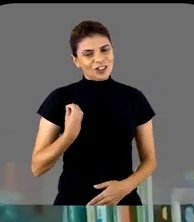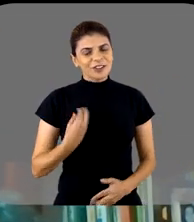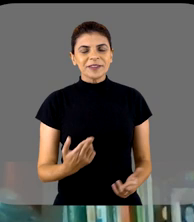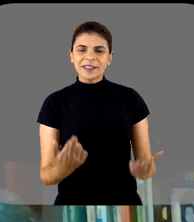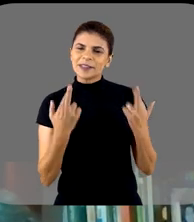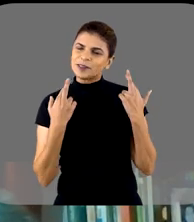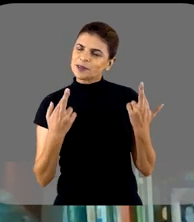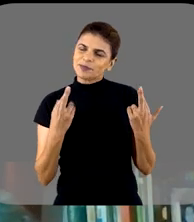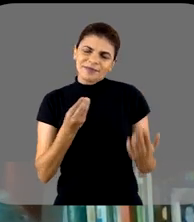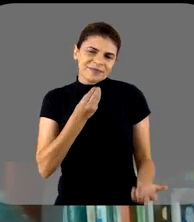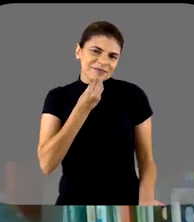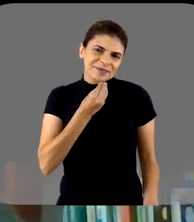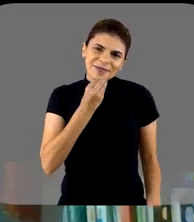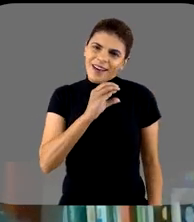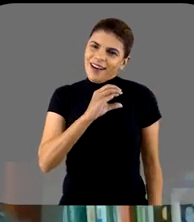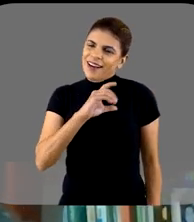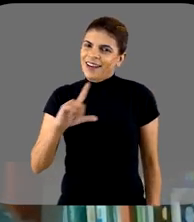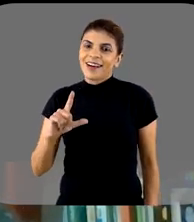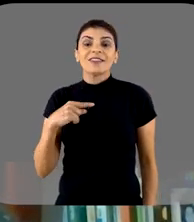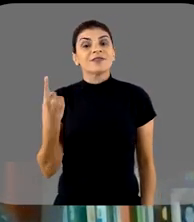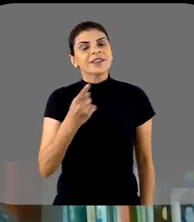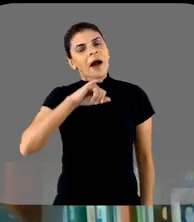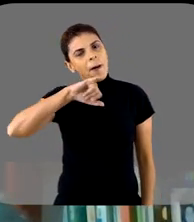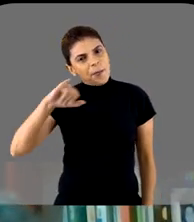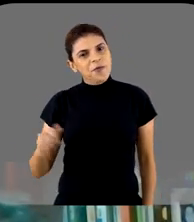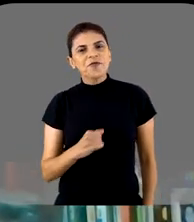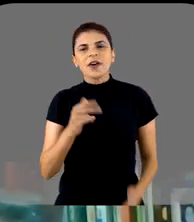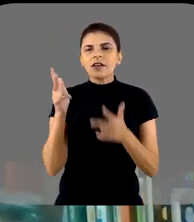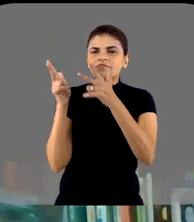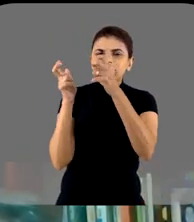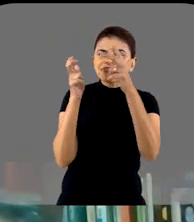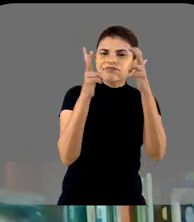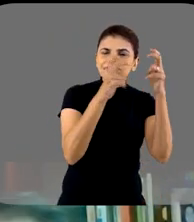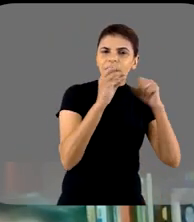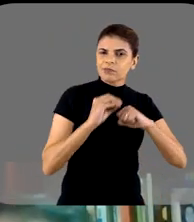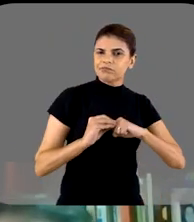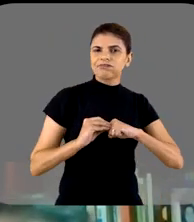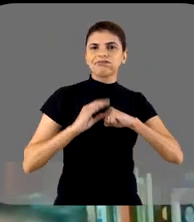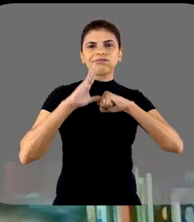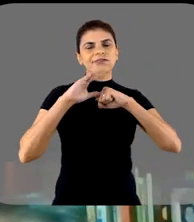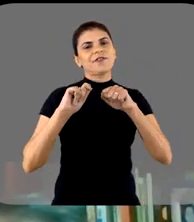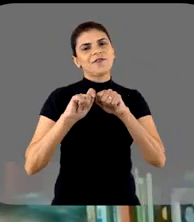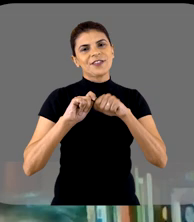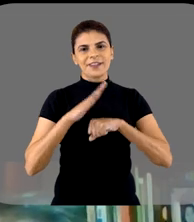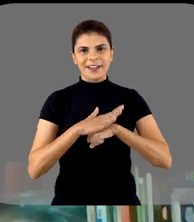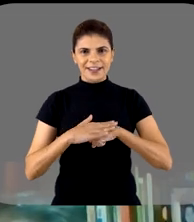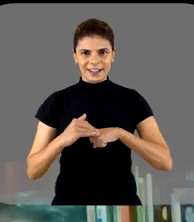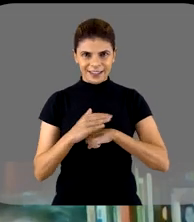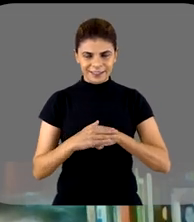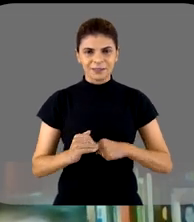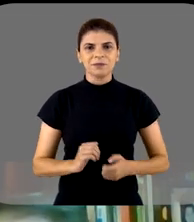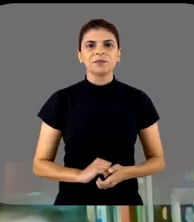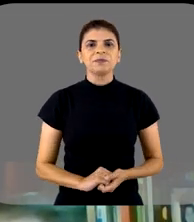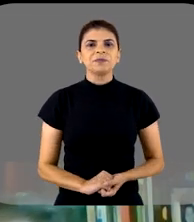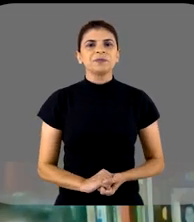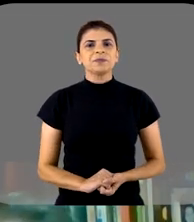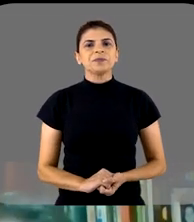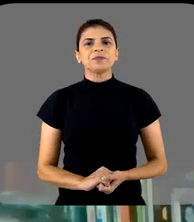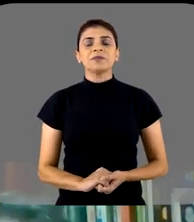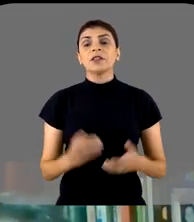alegria tê-lo aqui, e a nossa expectativa é lógica que você aproveite muito esse curso, que foi feito com muito carinho.